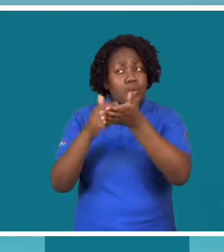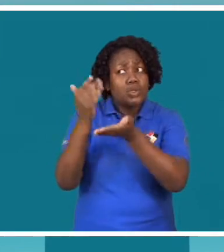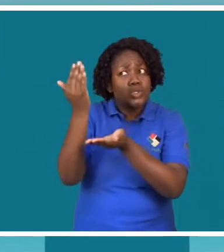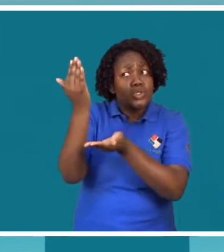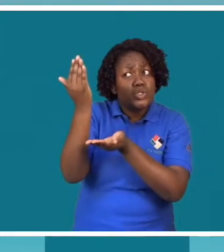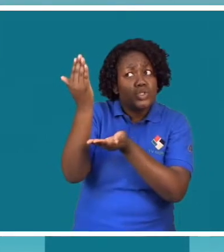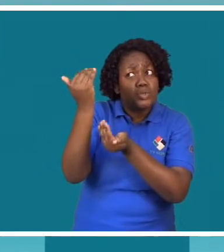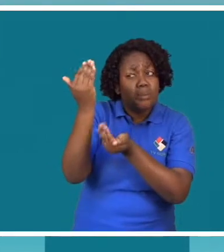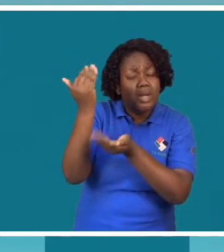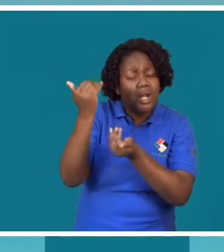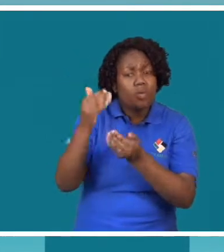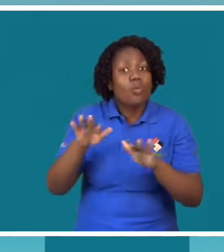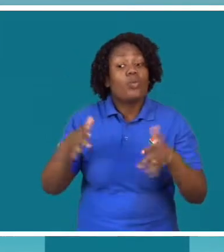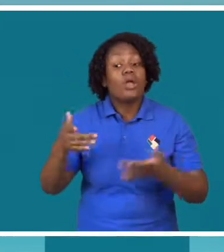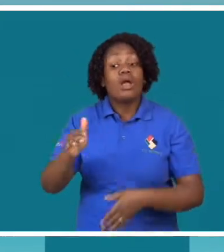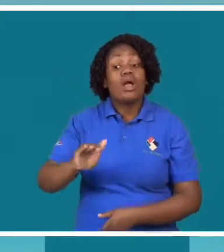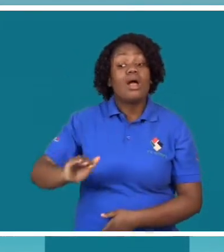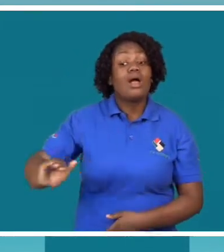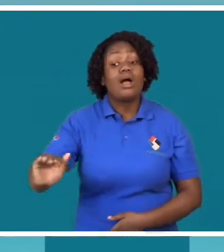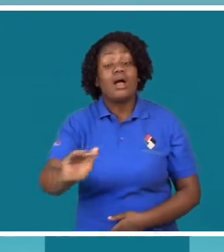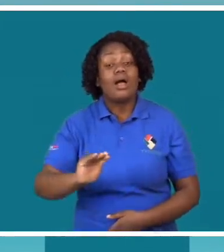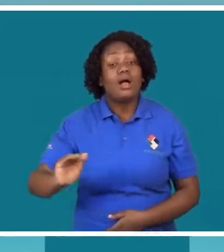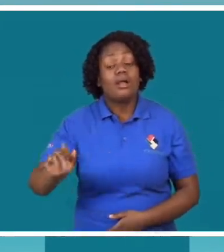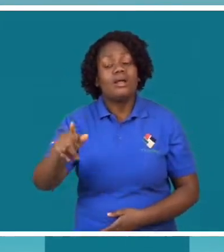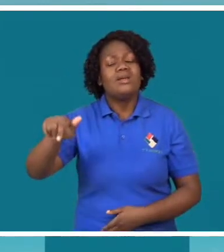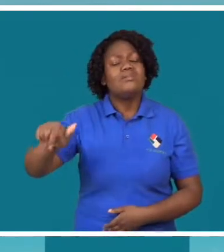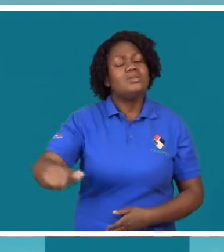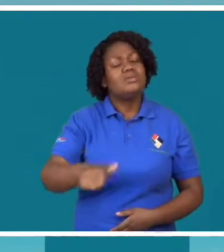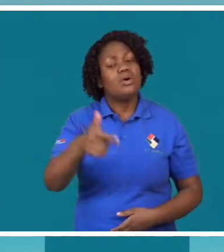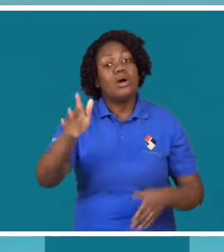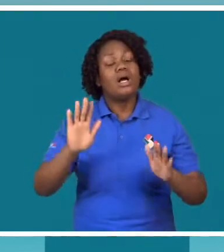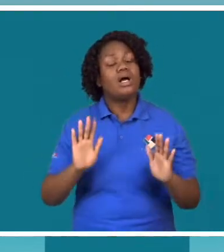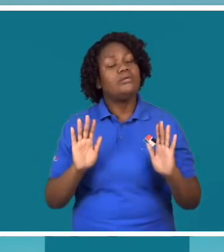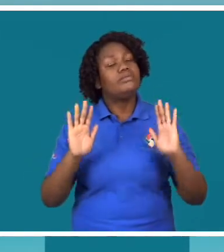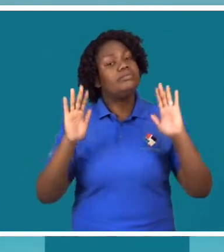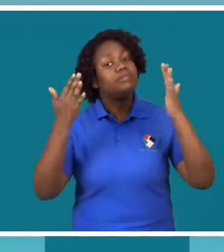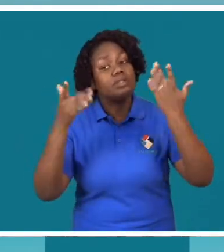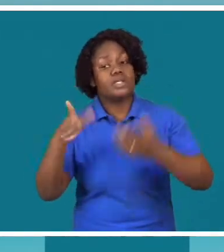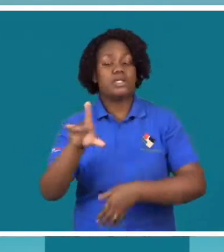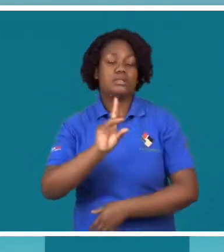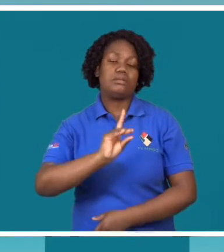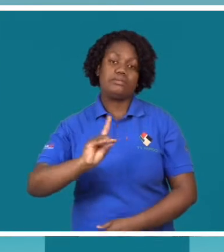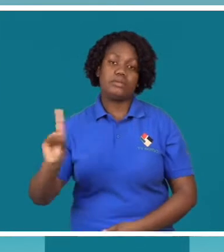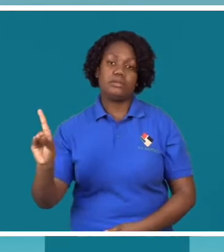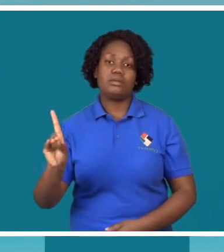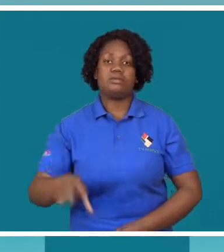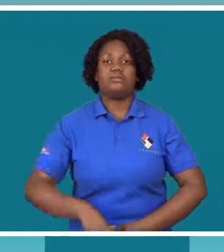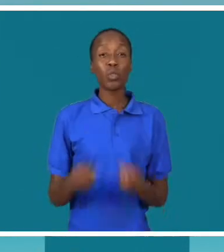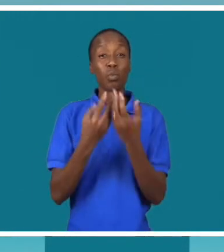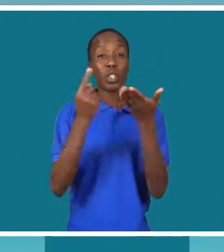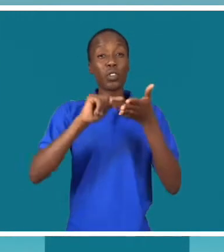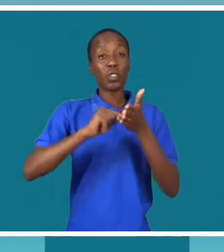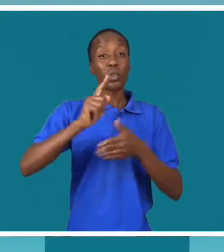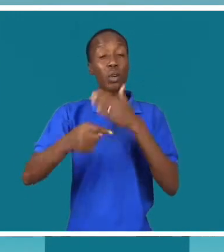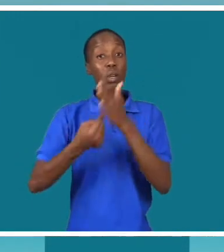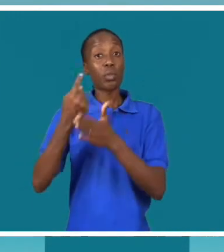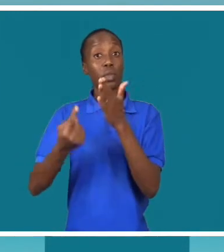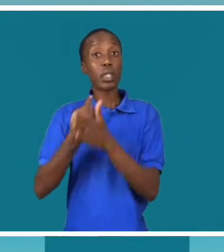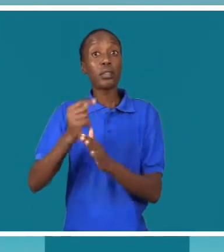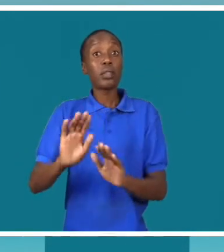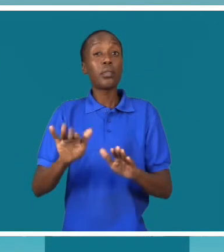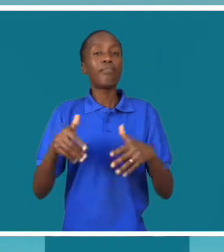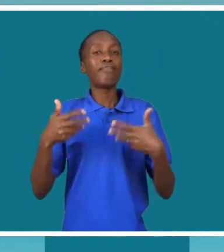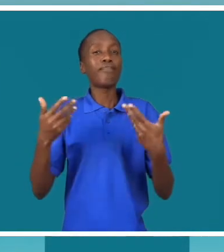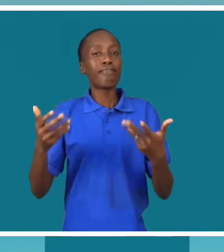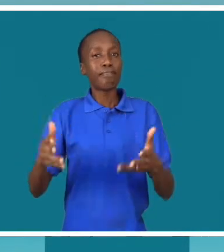governo e a sociedade civil que esperam uma melhoria na condição de vida desta camada social. Muitas vezes o que acontece